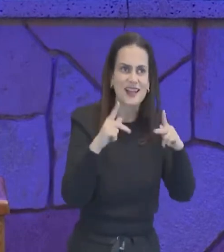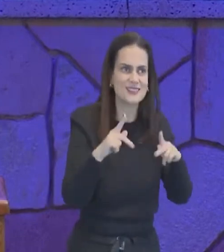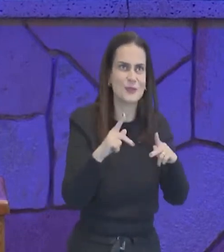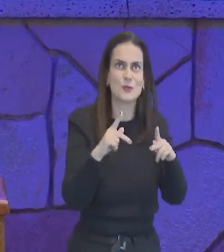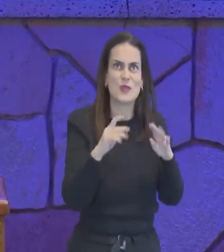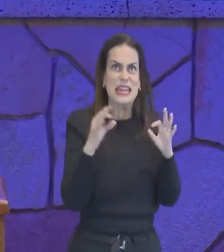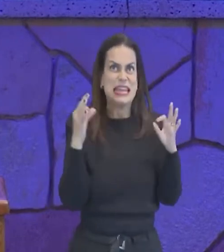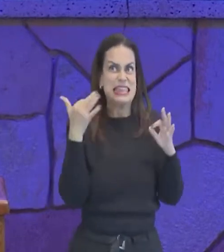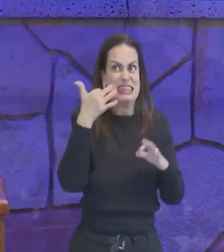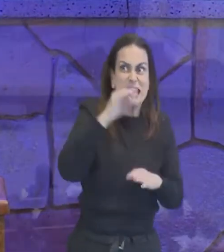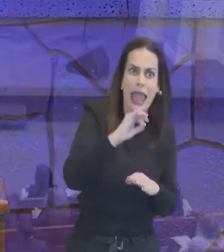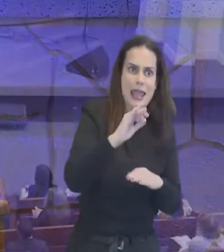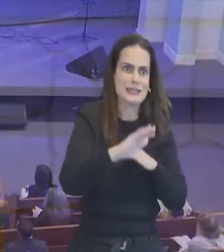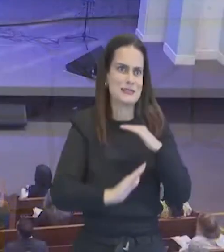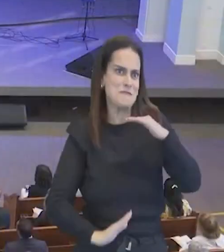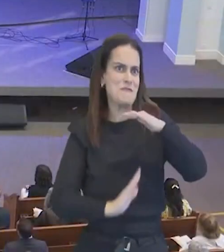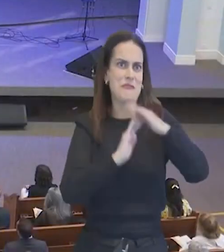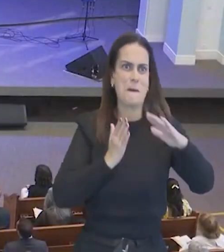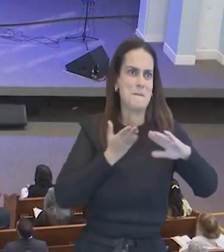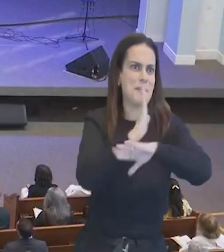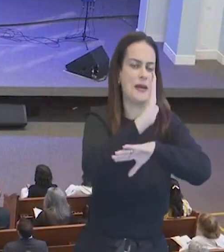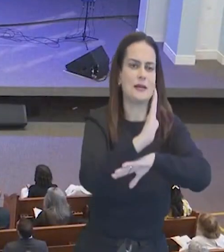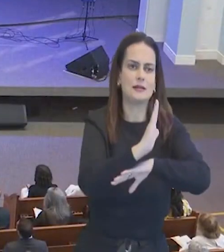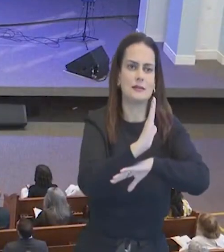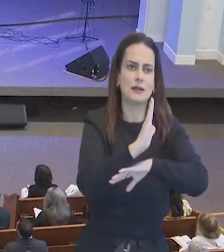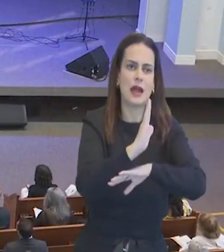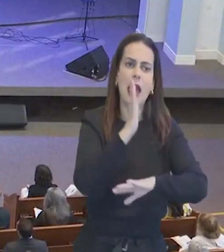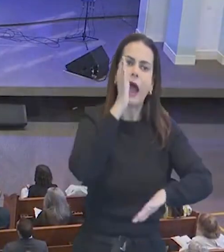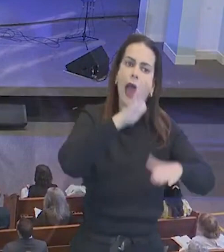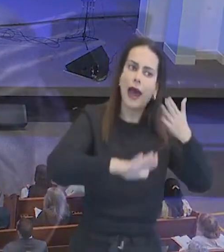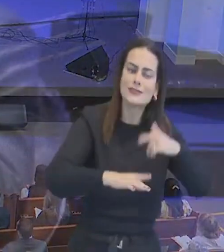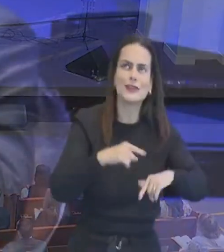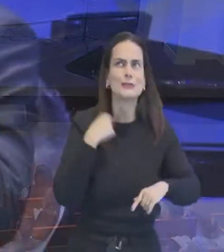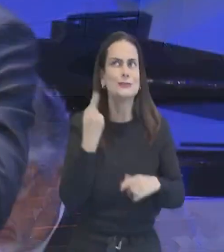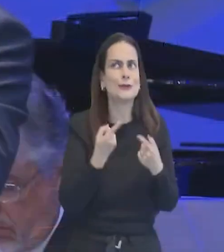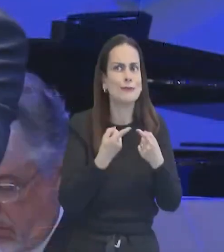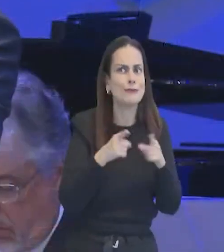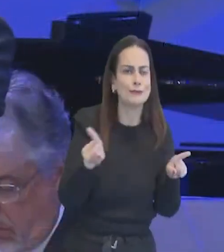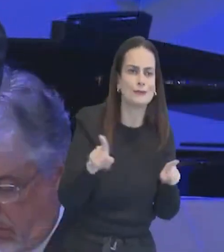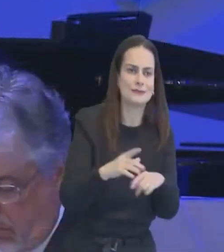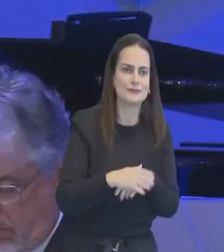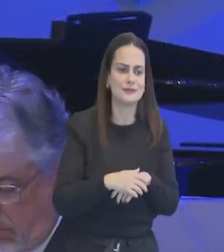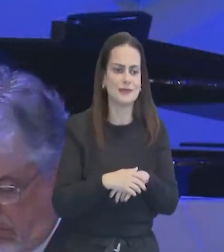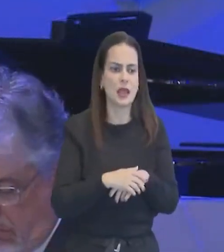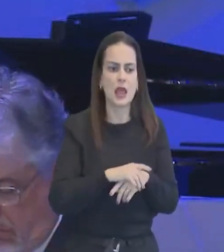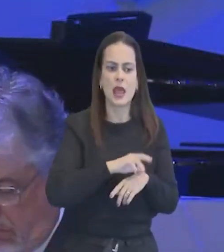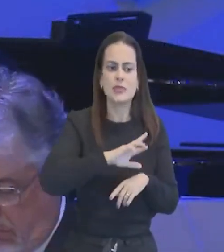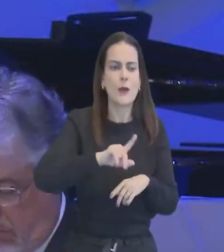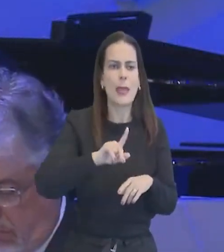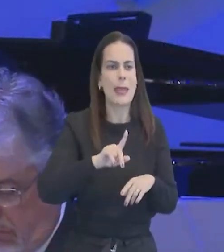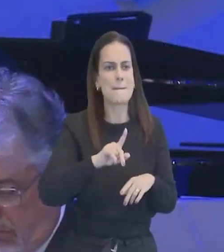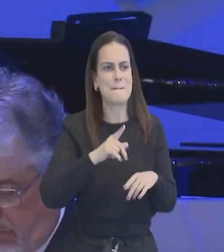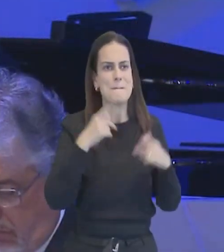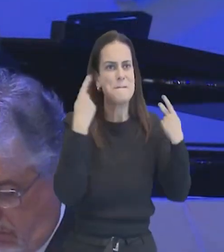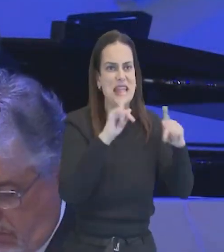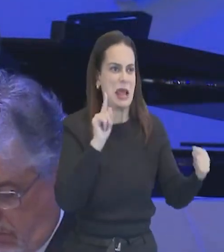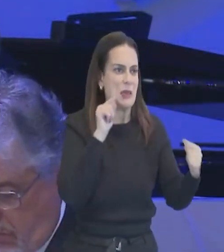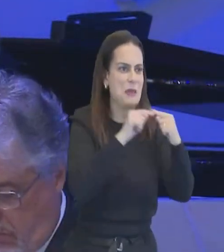é dez, e ele deve ser, aos olhos do Senhor, é Deus quem aprova, em primeiro lugar, a gente não prega, para agradar, para gente não,